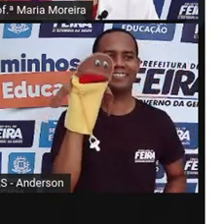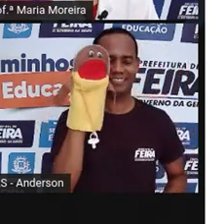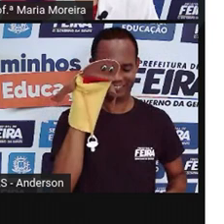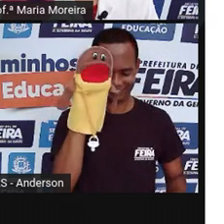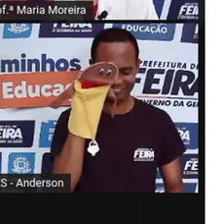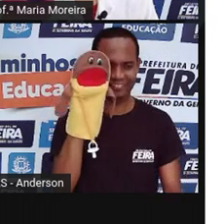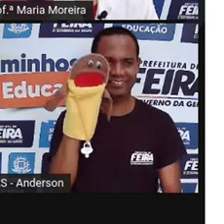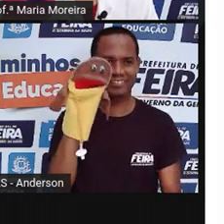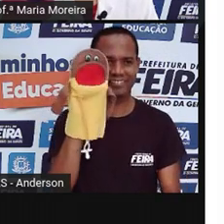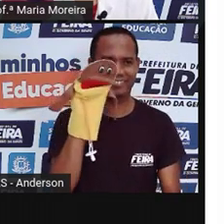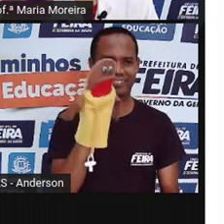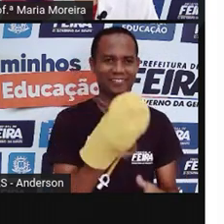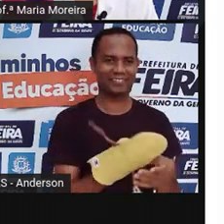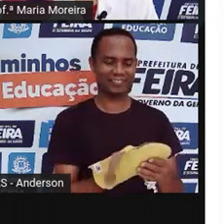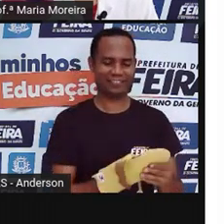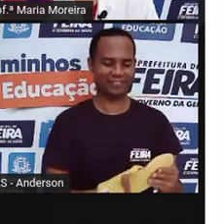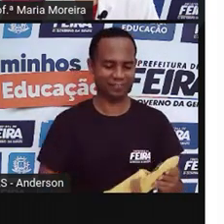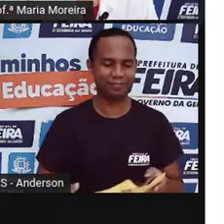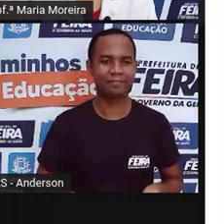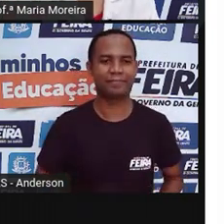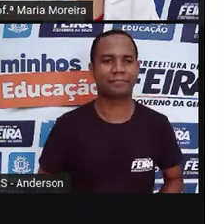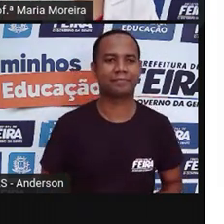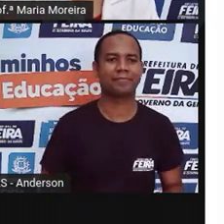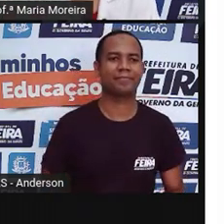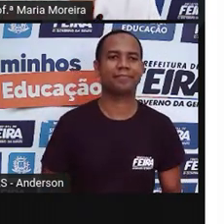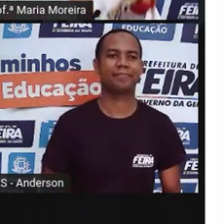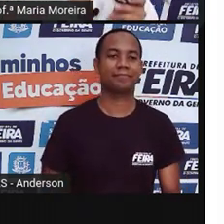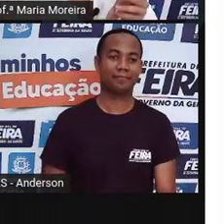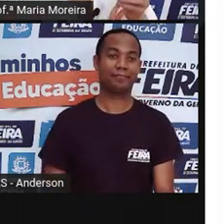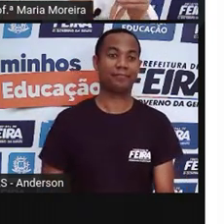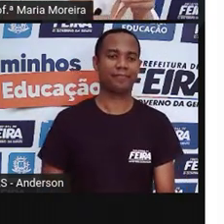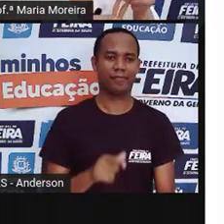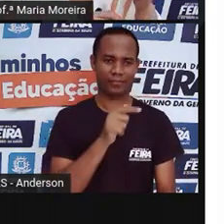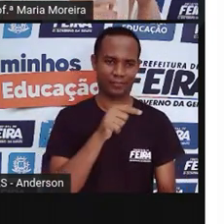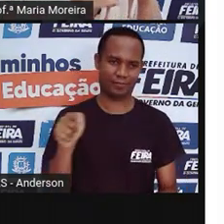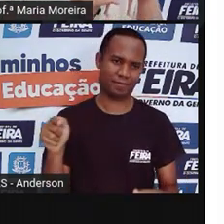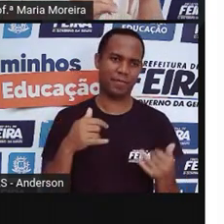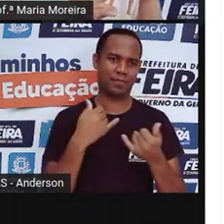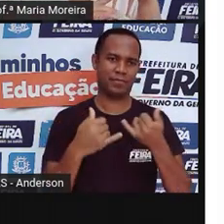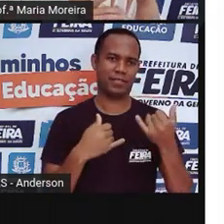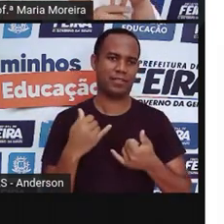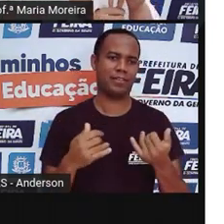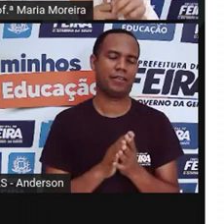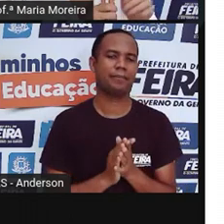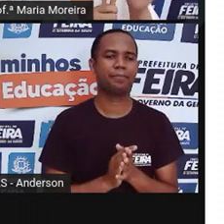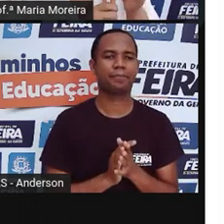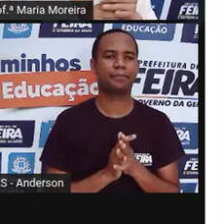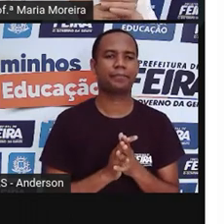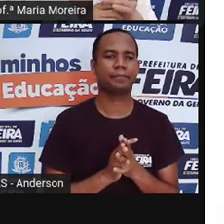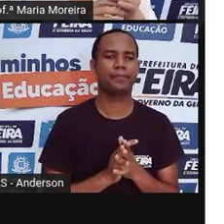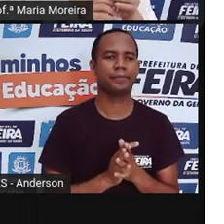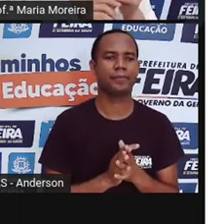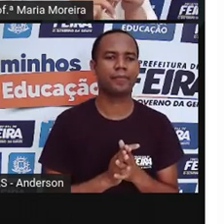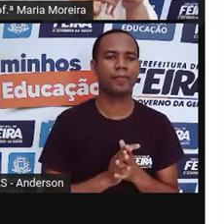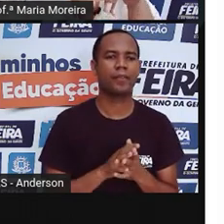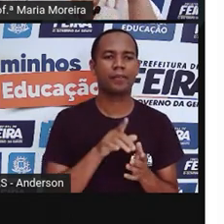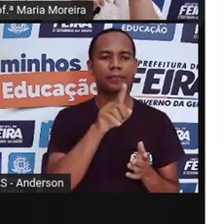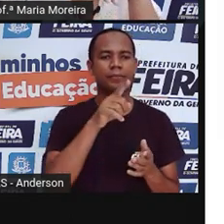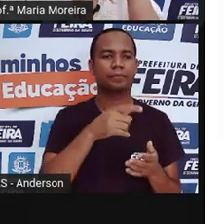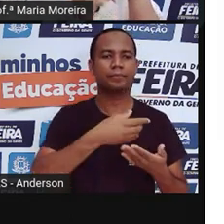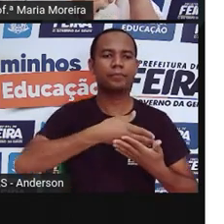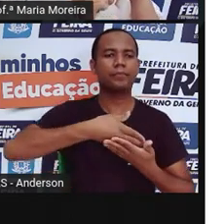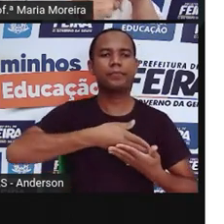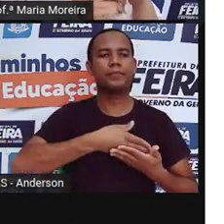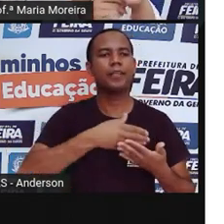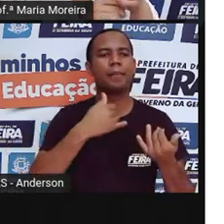É a semana do brinquedo. Vamos lá. A boneca aqui, né, as pernas dela é produzida de um tipo de plástico, que é o